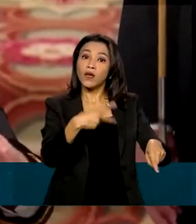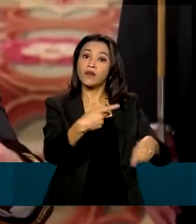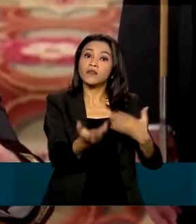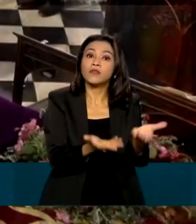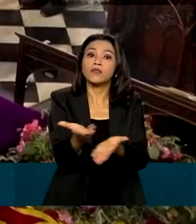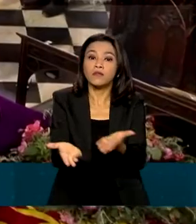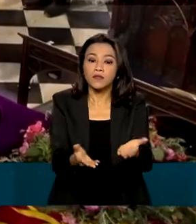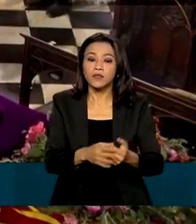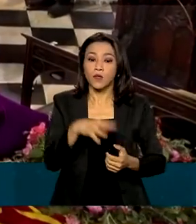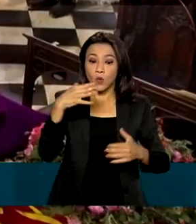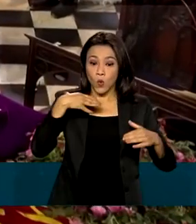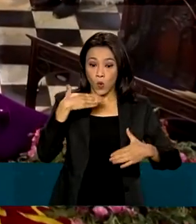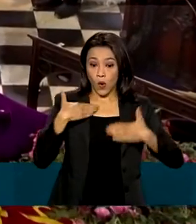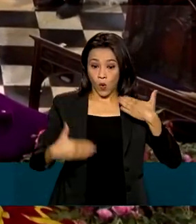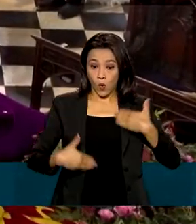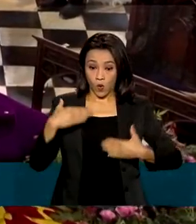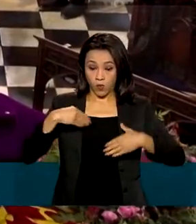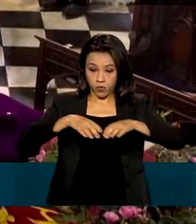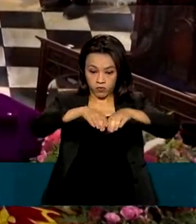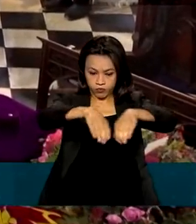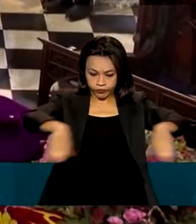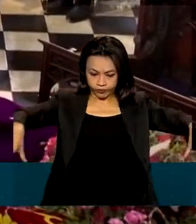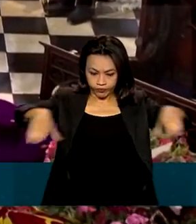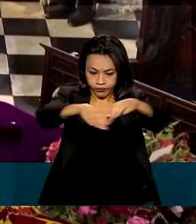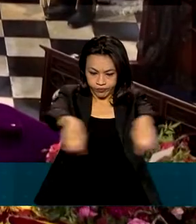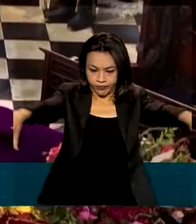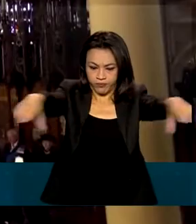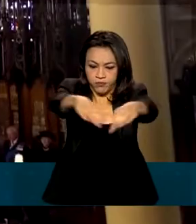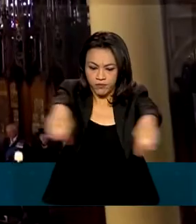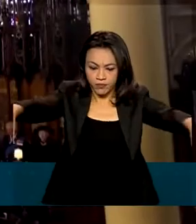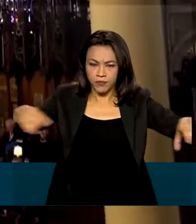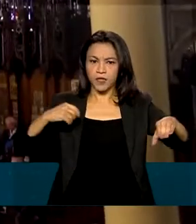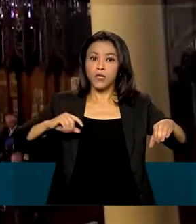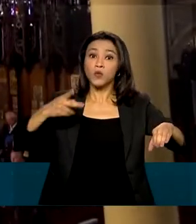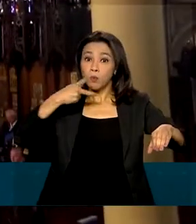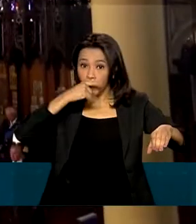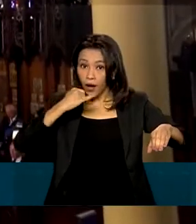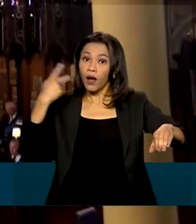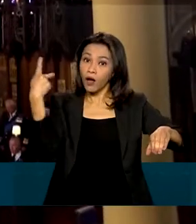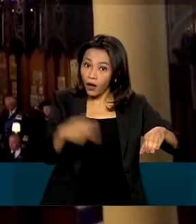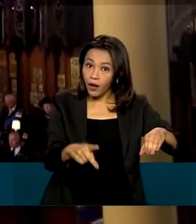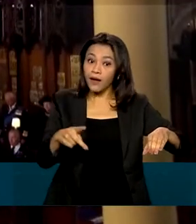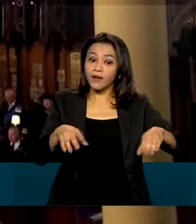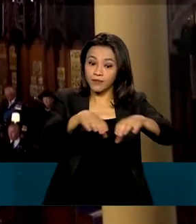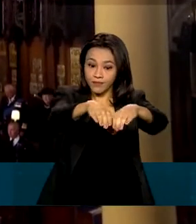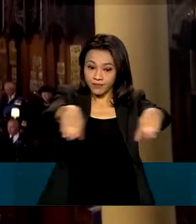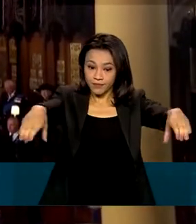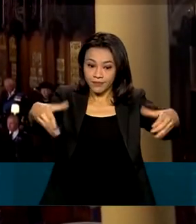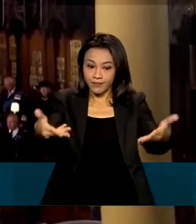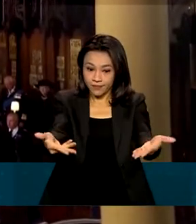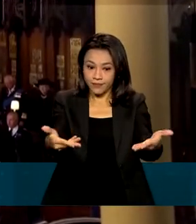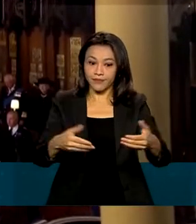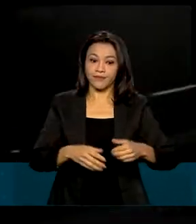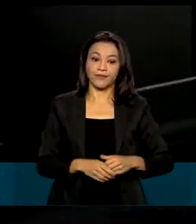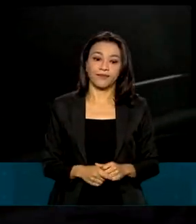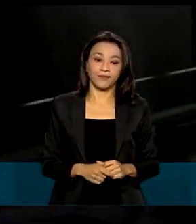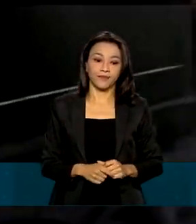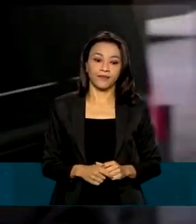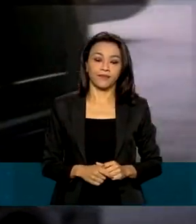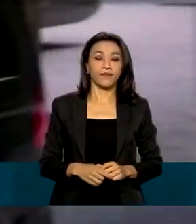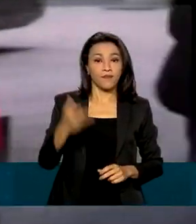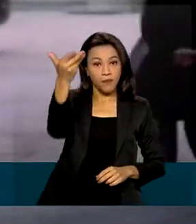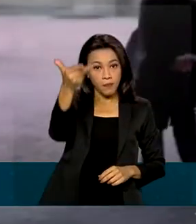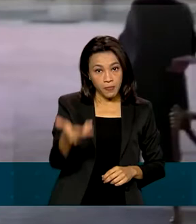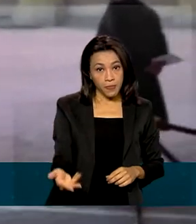ficará na capela, onde estão os corpos de outros monarcas, como seu pai, o rei George VI. O